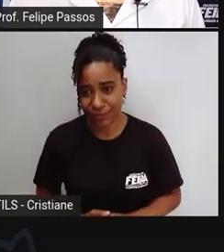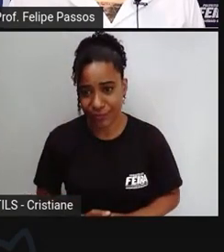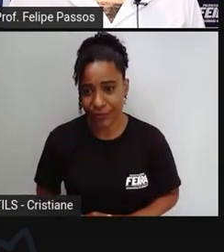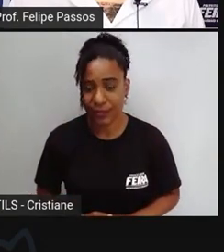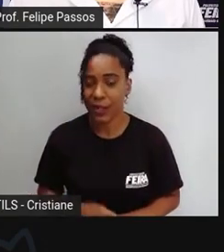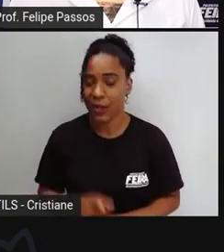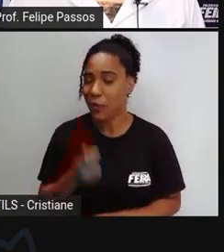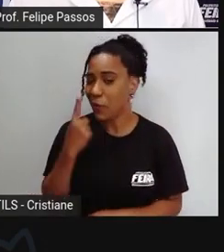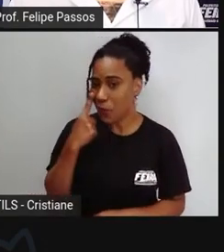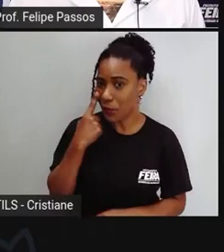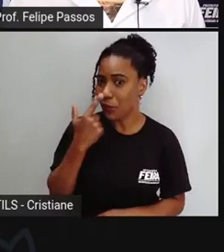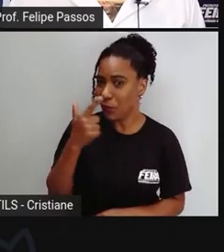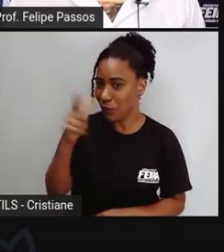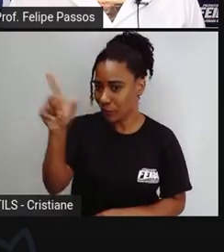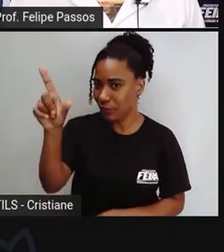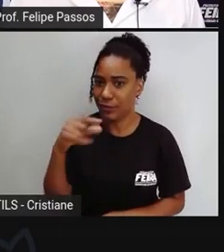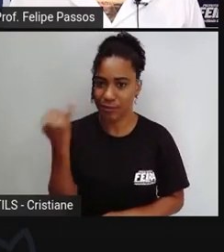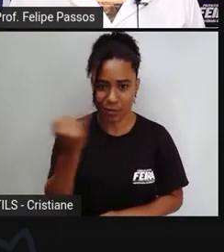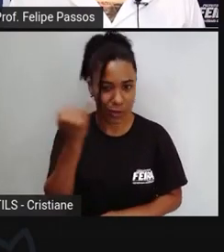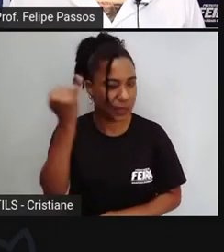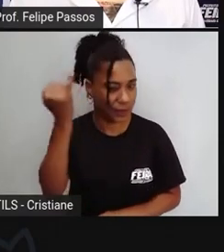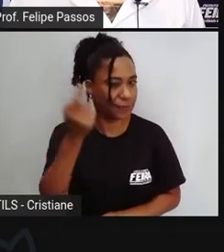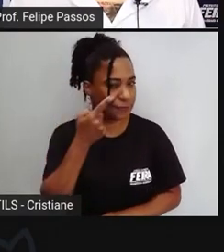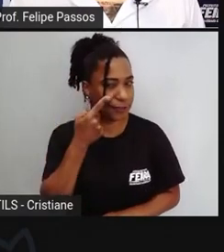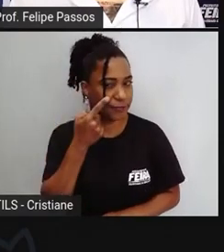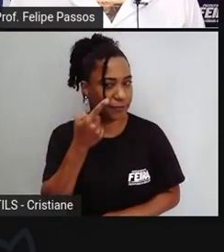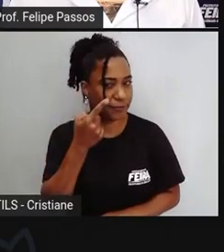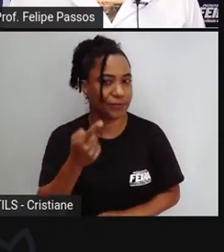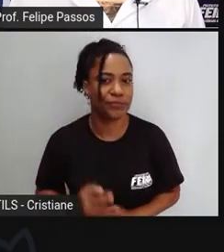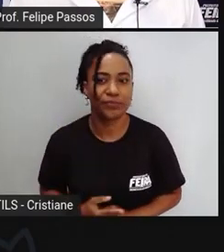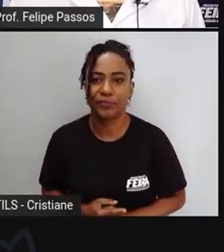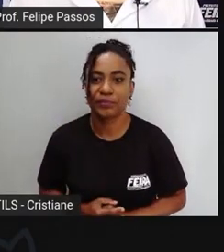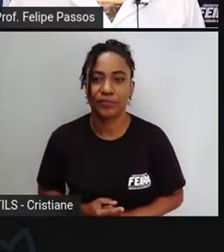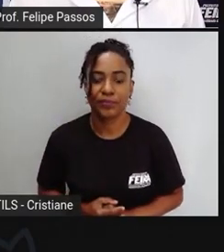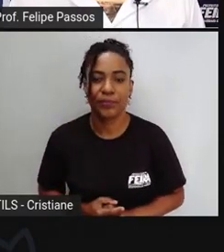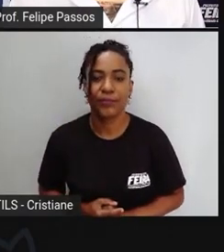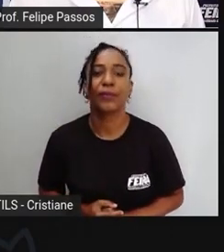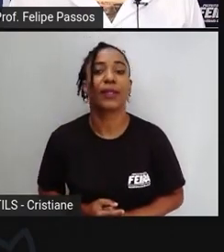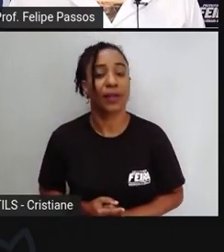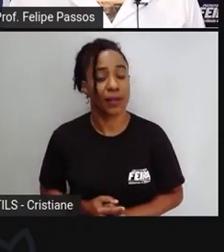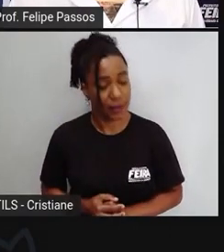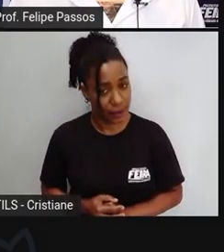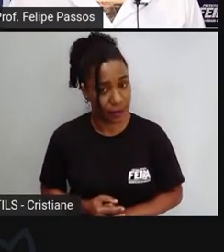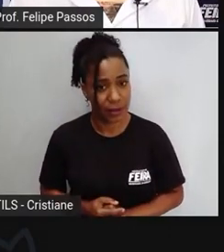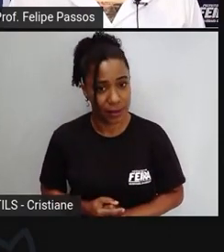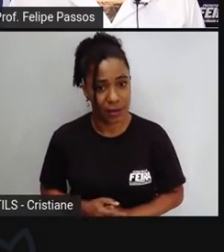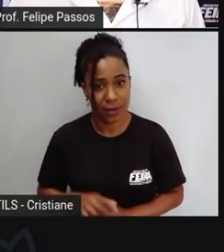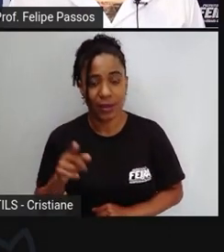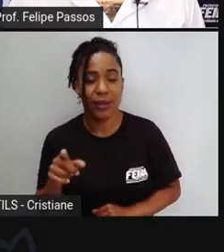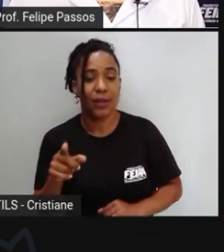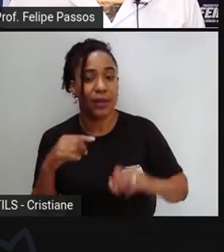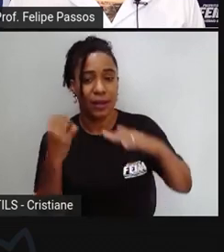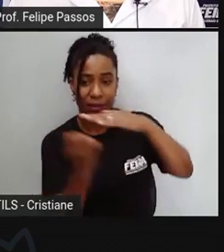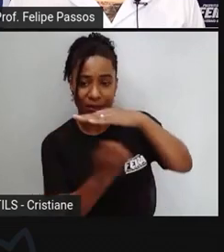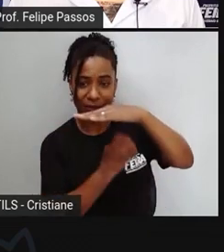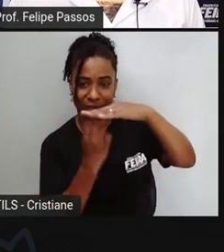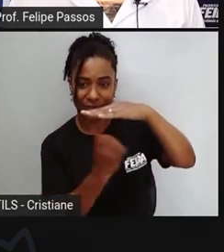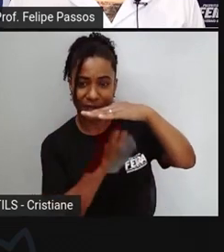outro fato verdadeiro um empresário desejava